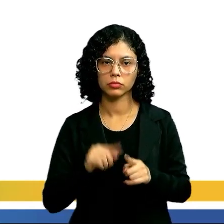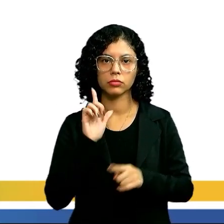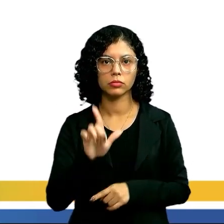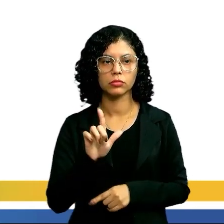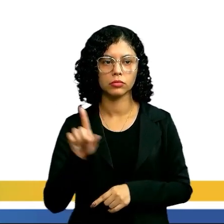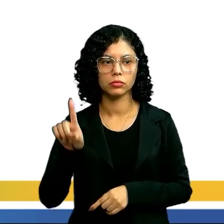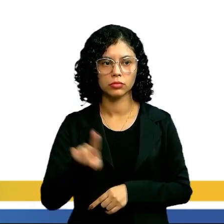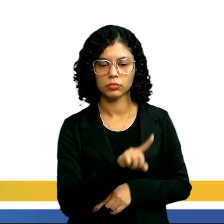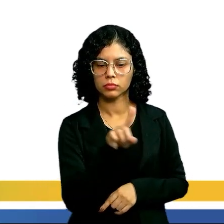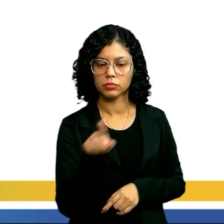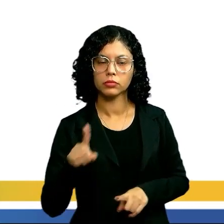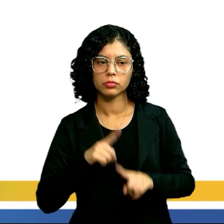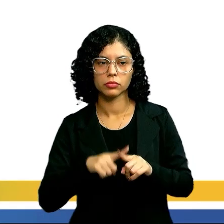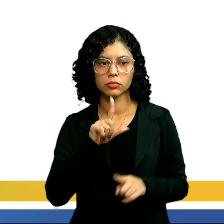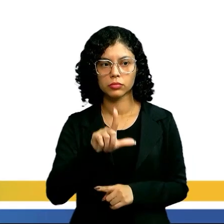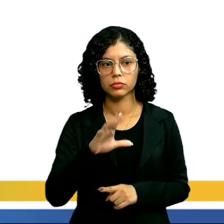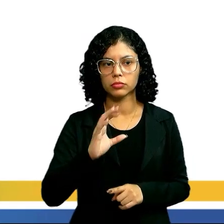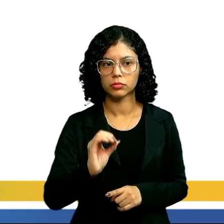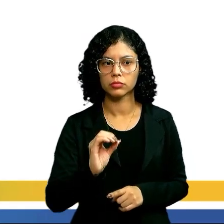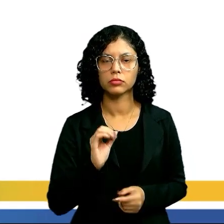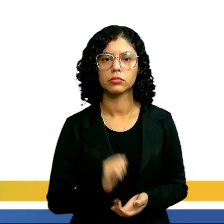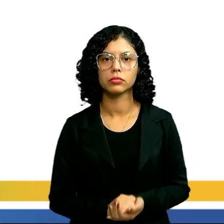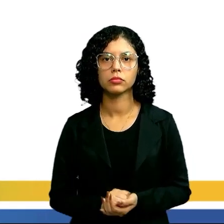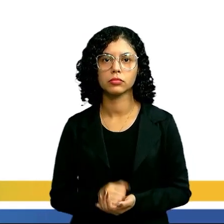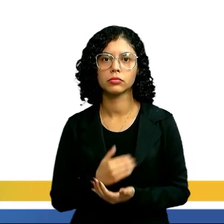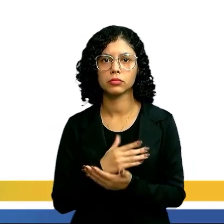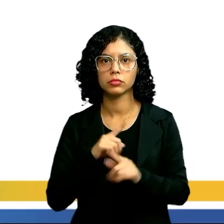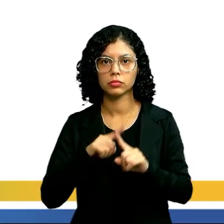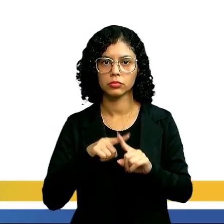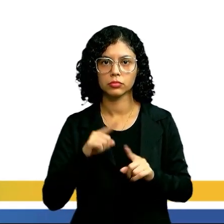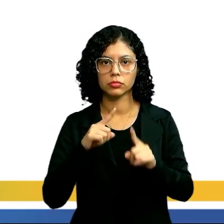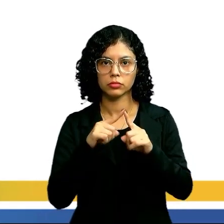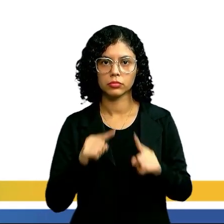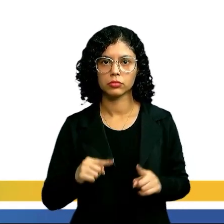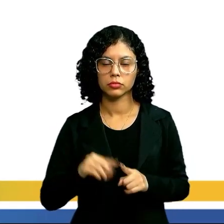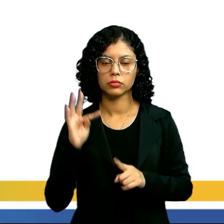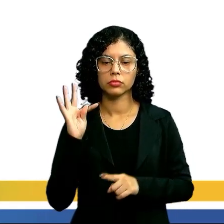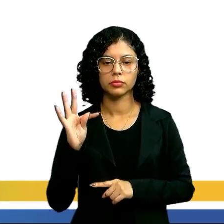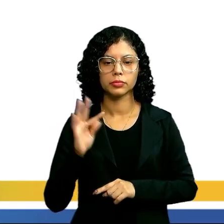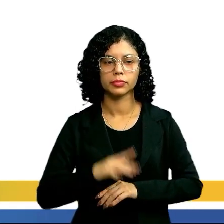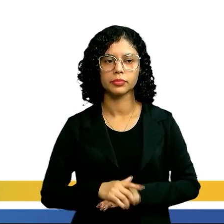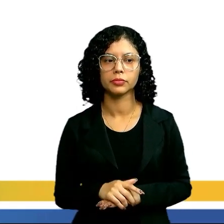é igual a α vezes L inicial vezes ΔT.